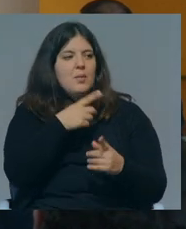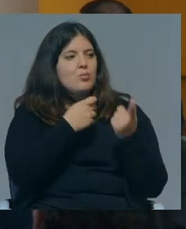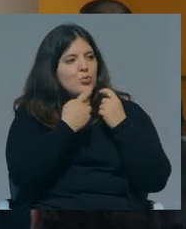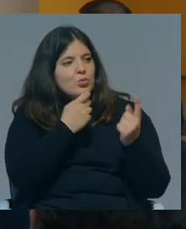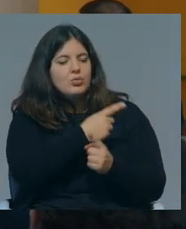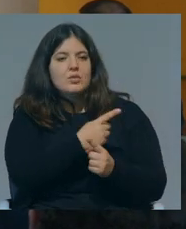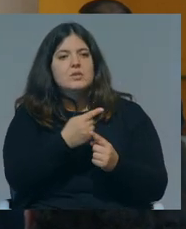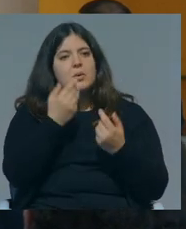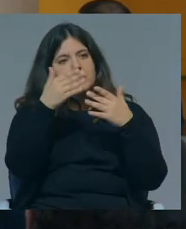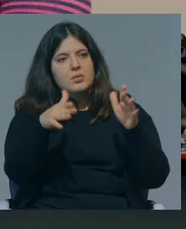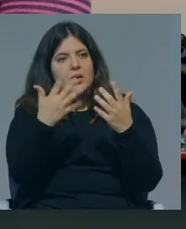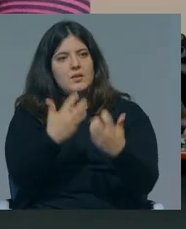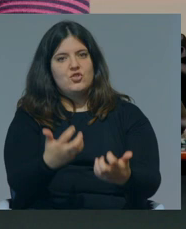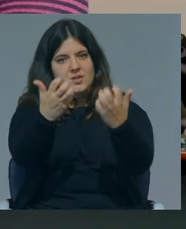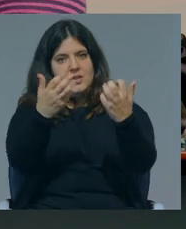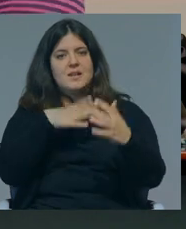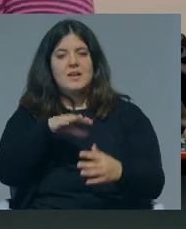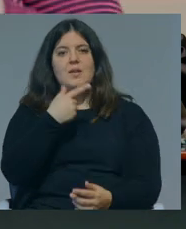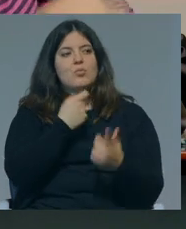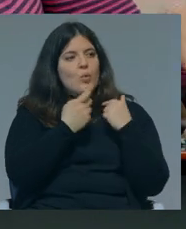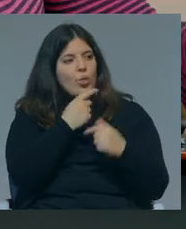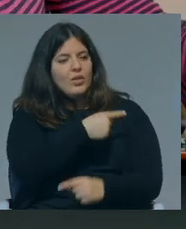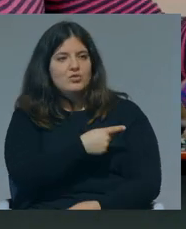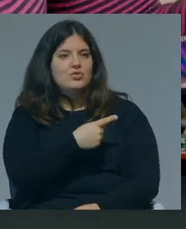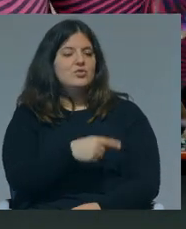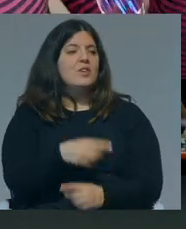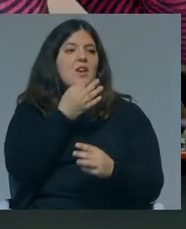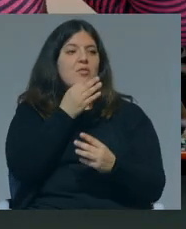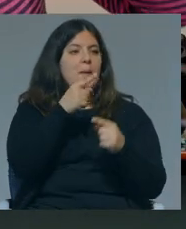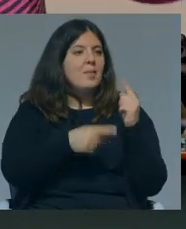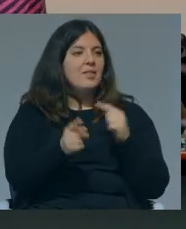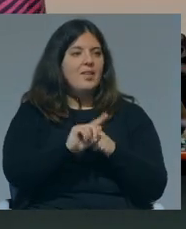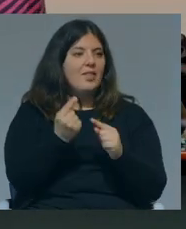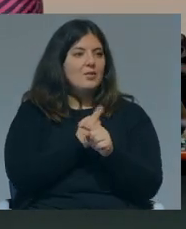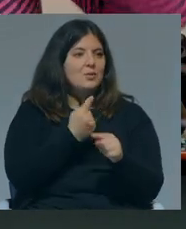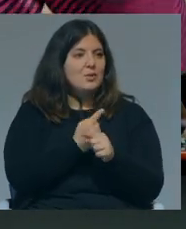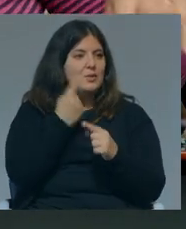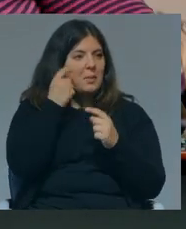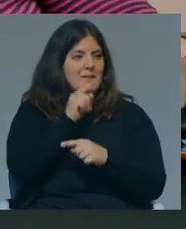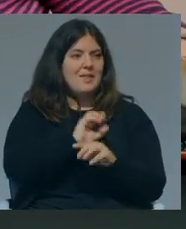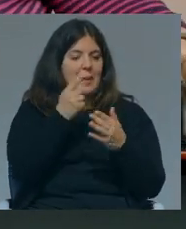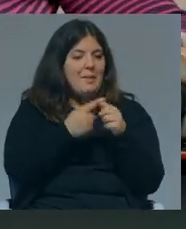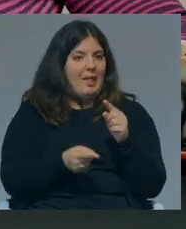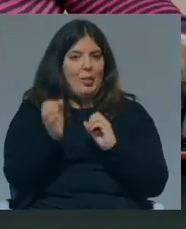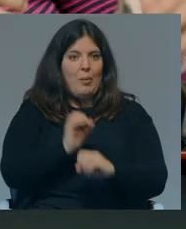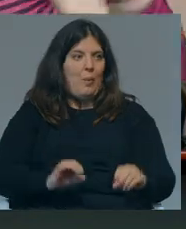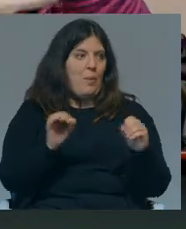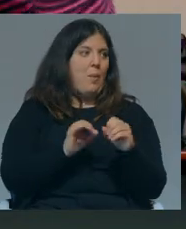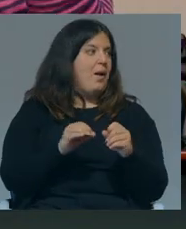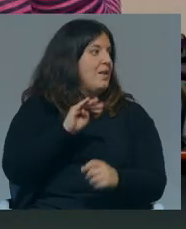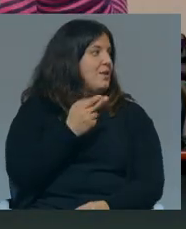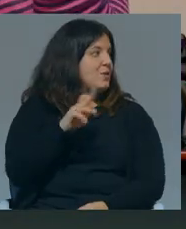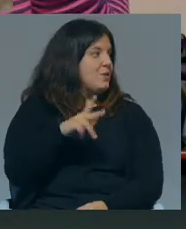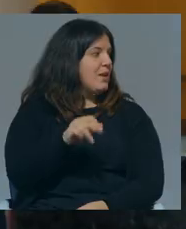perguntas e eu ia abrir a assistência se queria fazer perguntas. Não falei nem metade do que eu tinha aqui passado, nem metade. Nem a